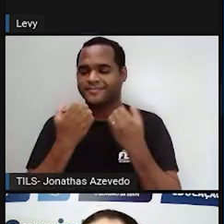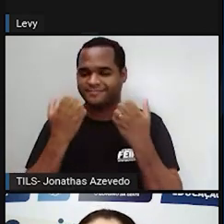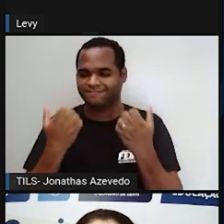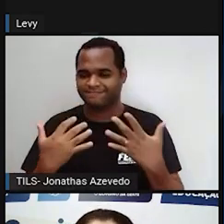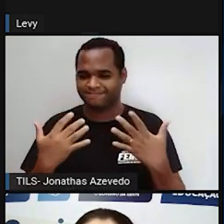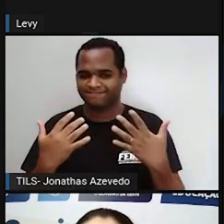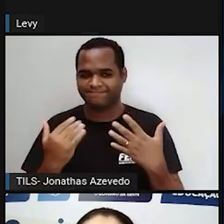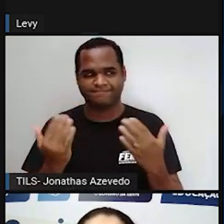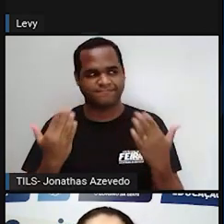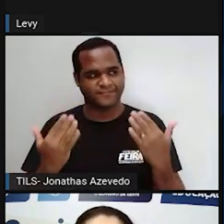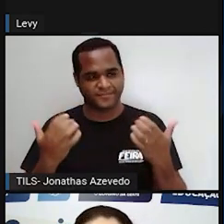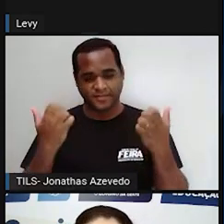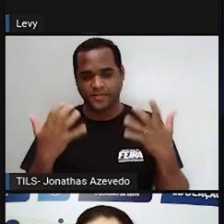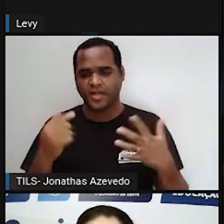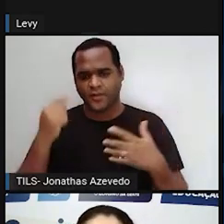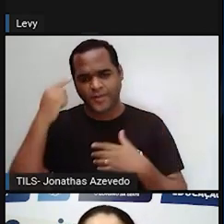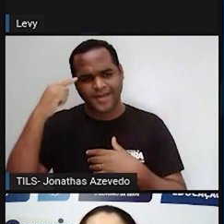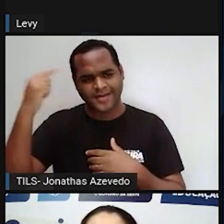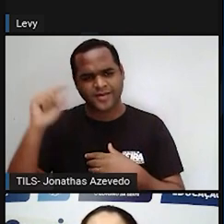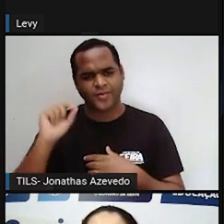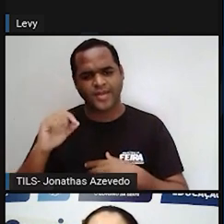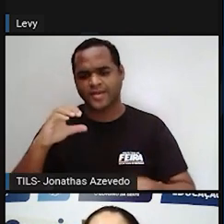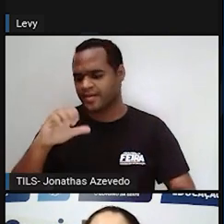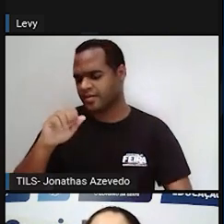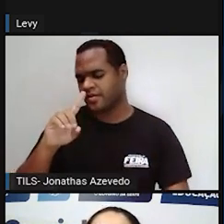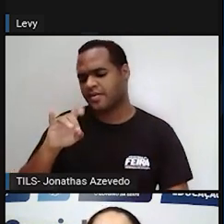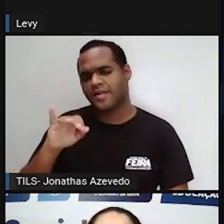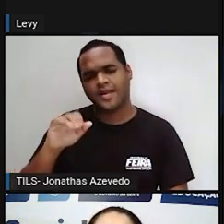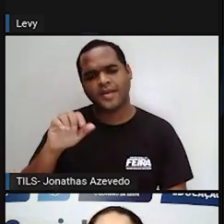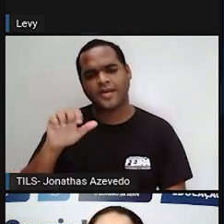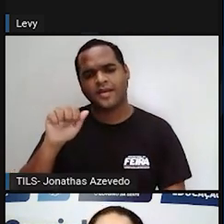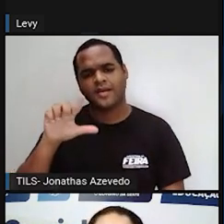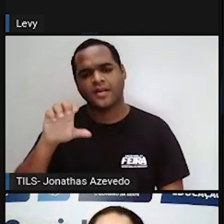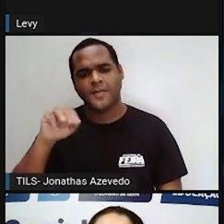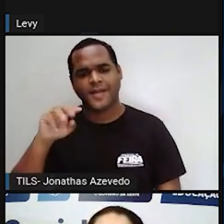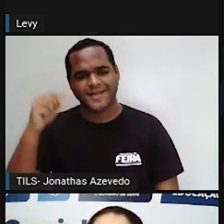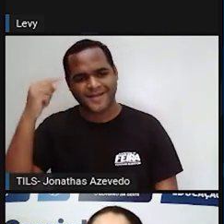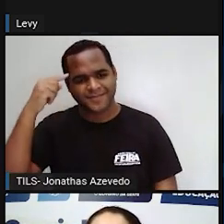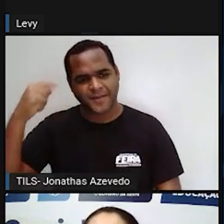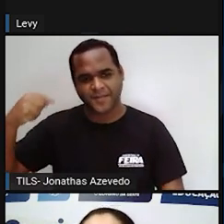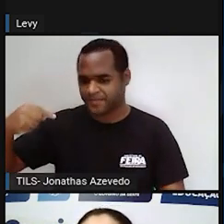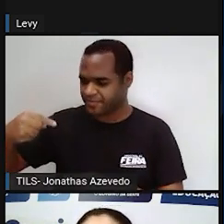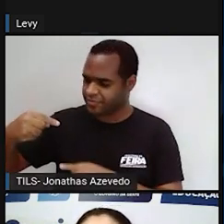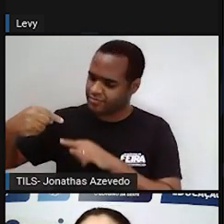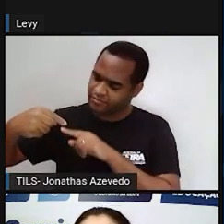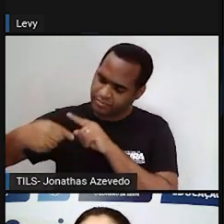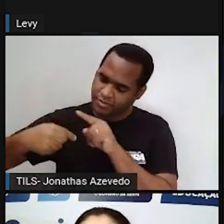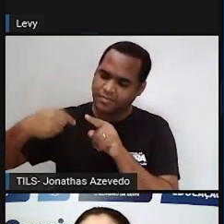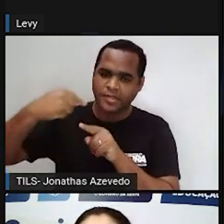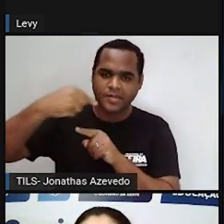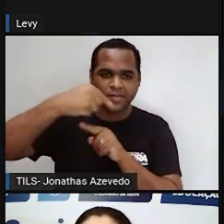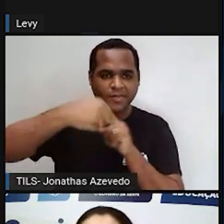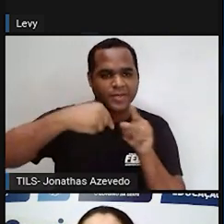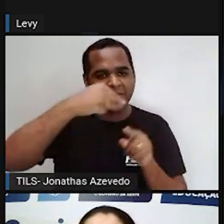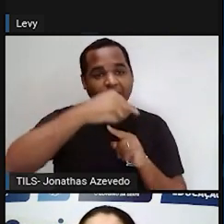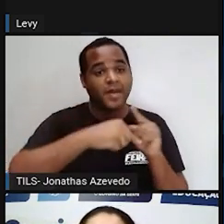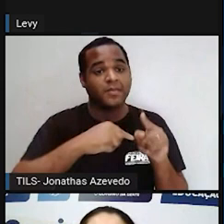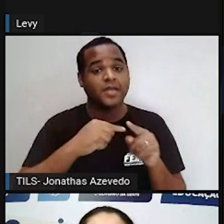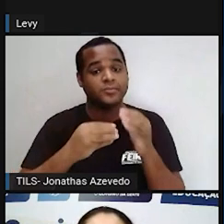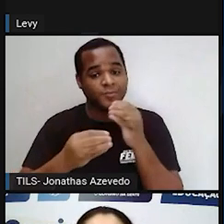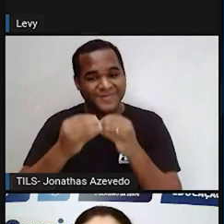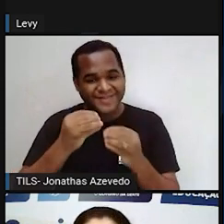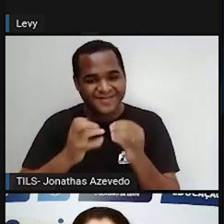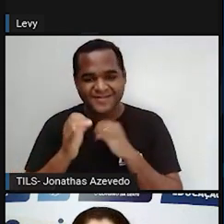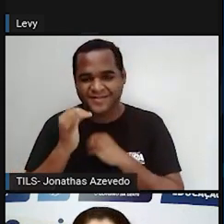Então, vamos lá. O que é uma cadeia alimentar? Uma cadeia alimentar, a gente fala que é uma sequência de transferência única de matéria e energia que ocorre